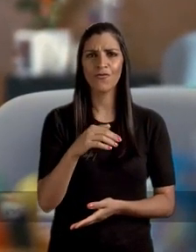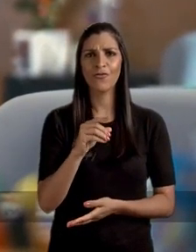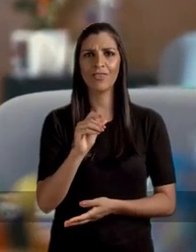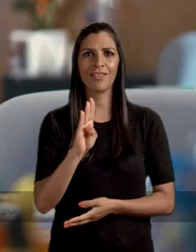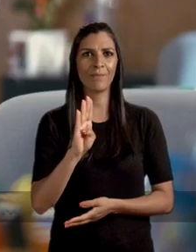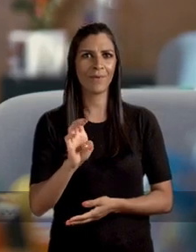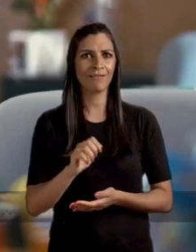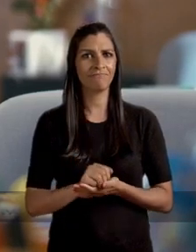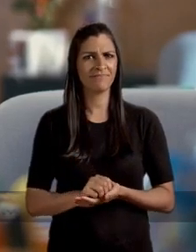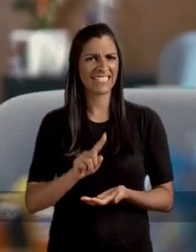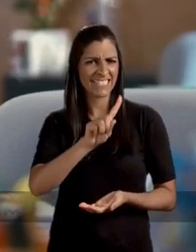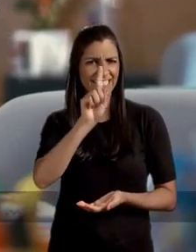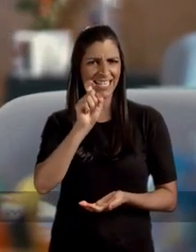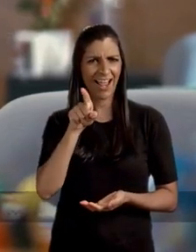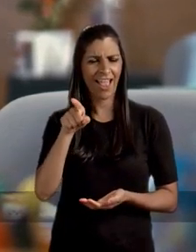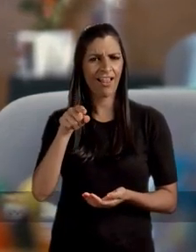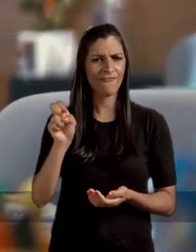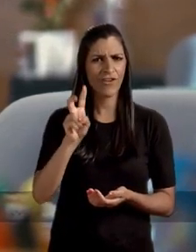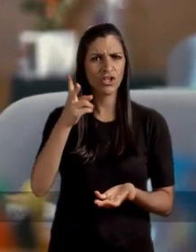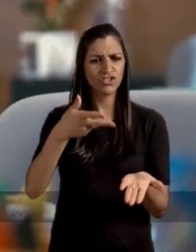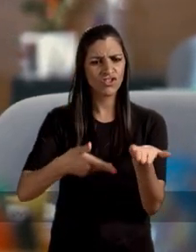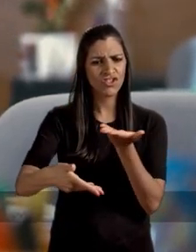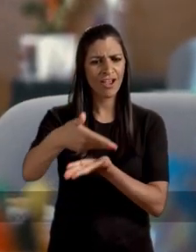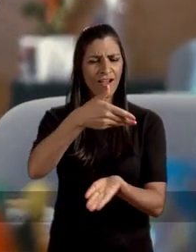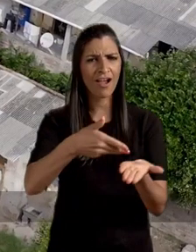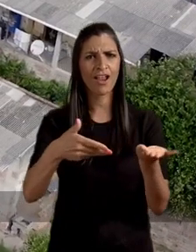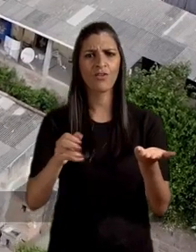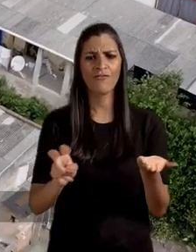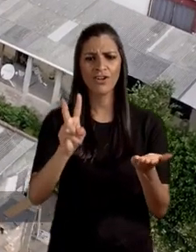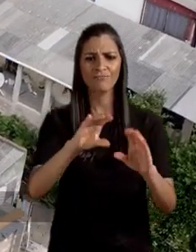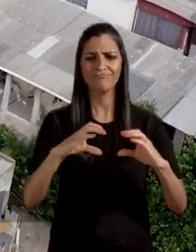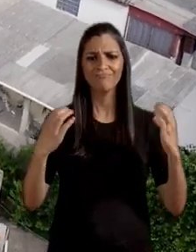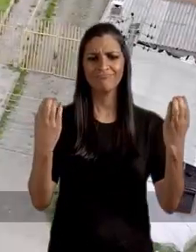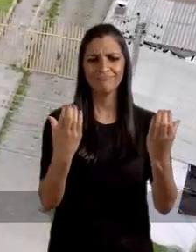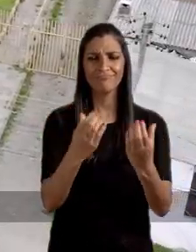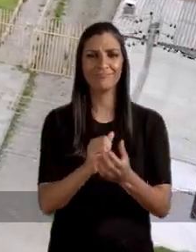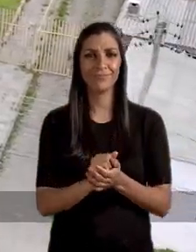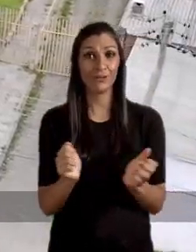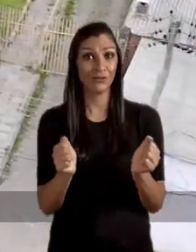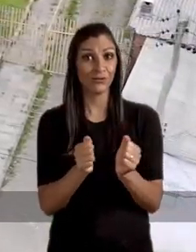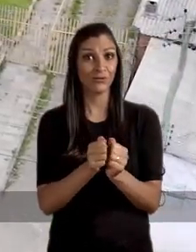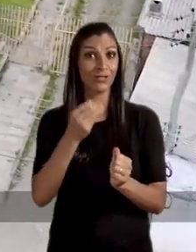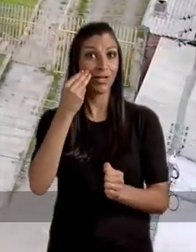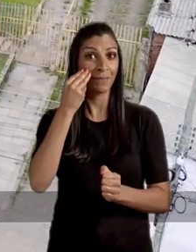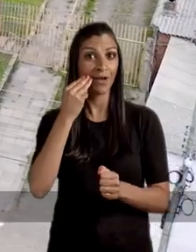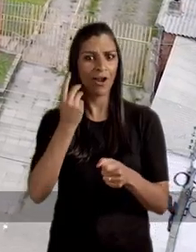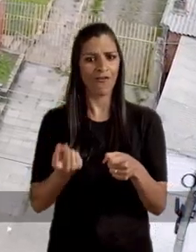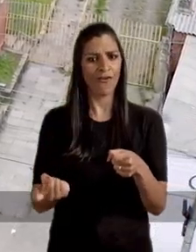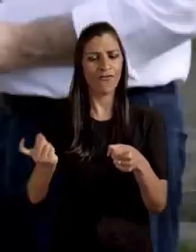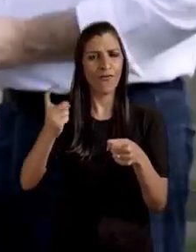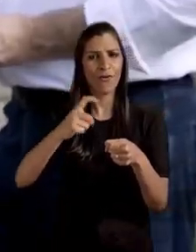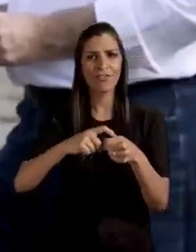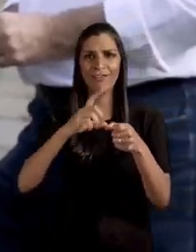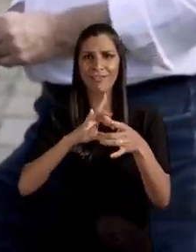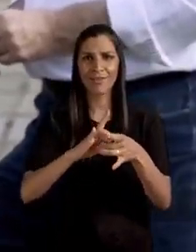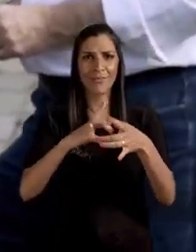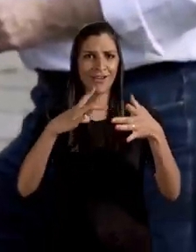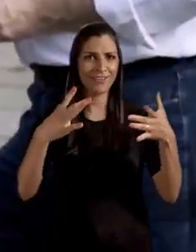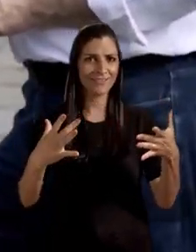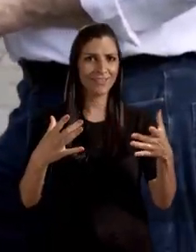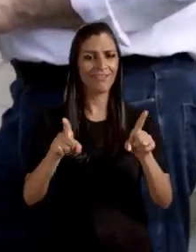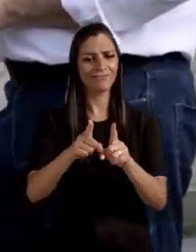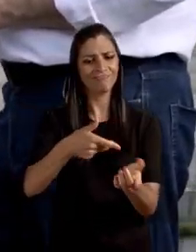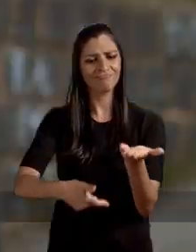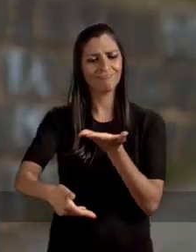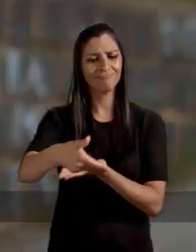60 milhões a mais em nossas escolas com o novo Fundeb. Será que é por valorizar o diálogo e a participação popular? E